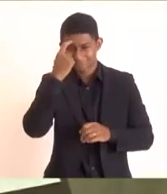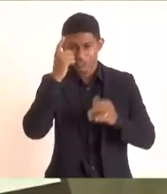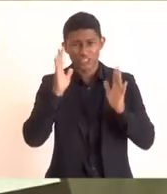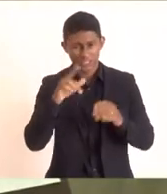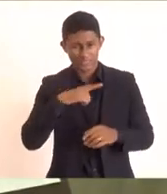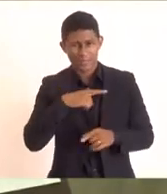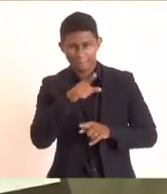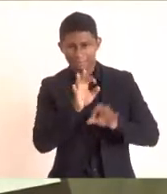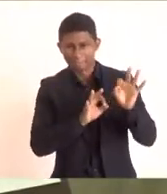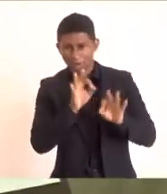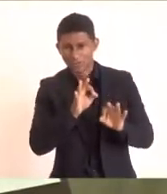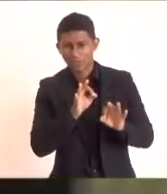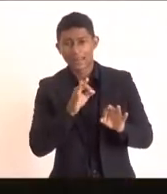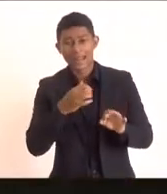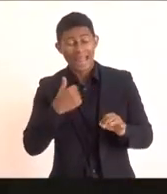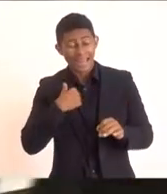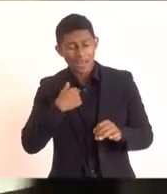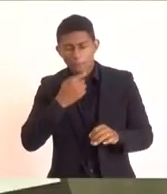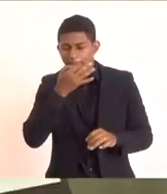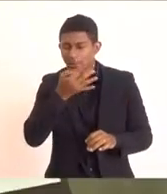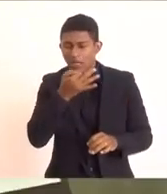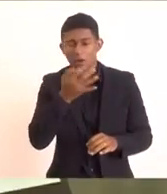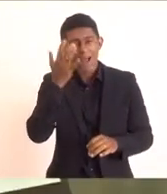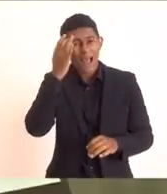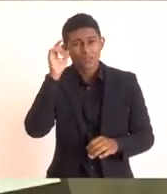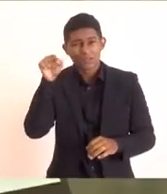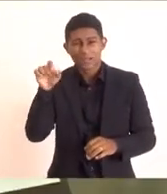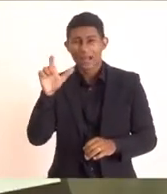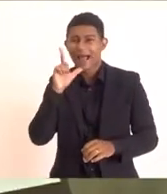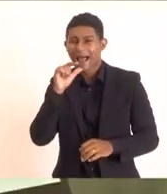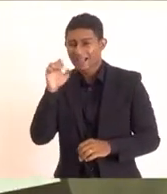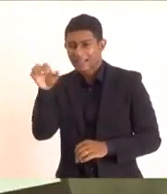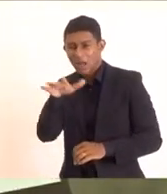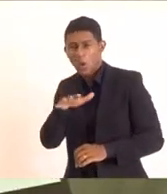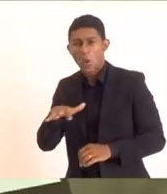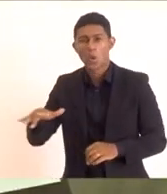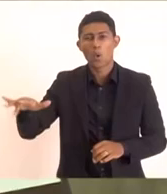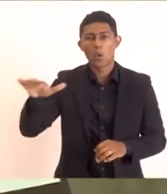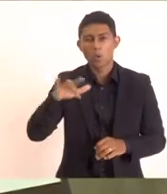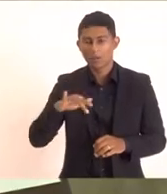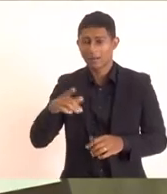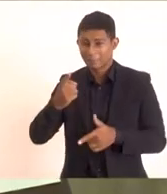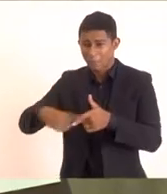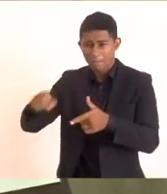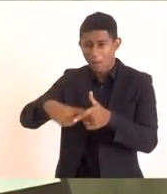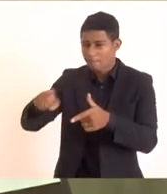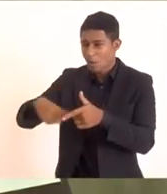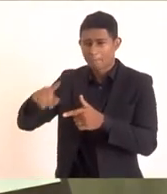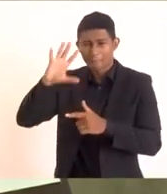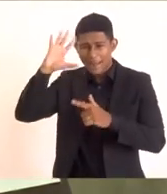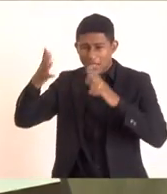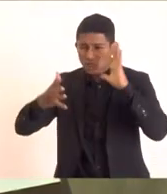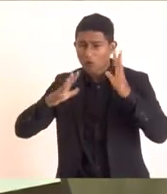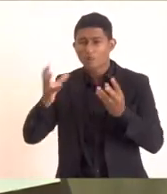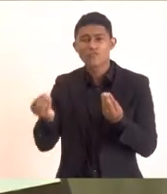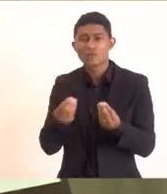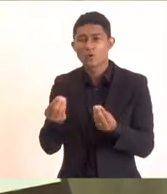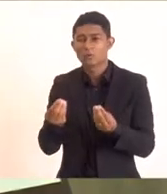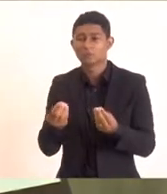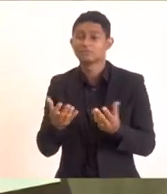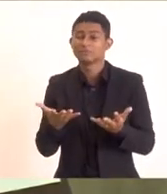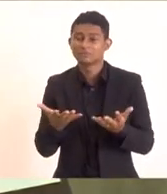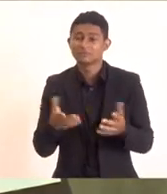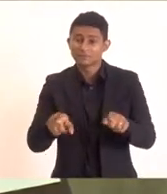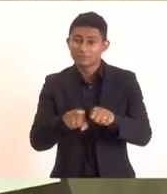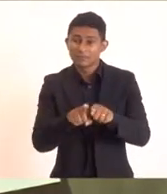vejo como uma única forma de resolver o problema da Lagoa de Araruama. E agora, hoje, com a